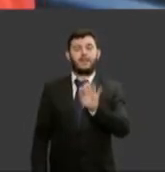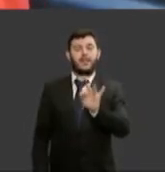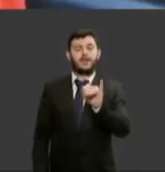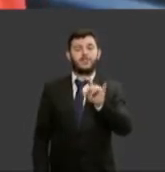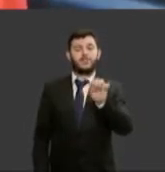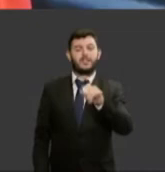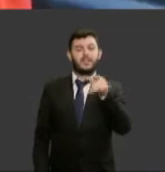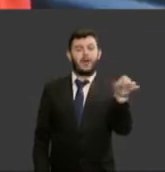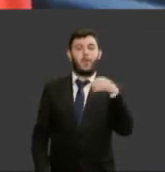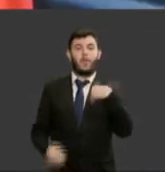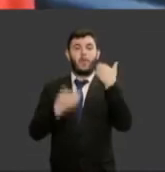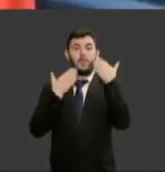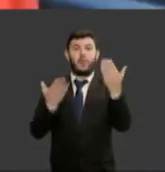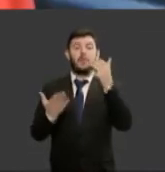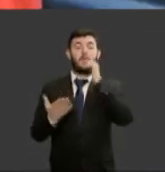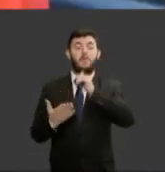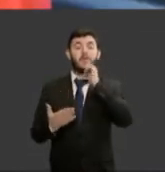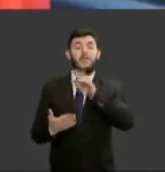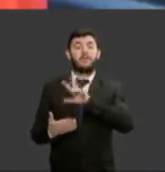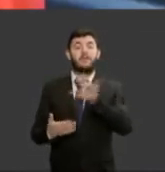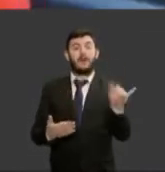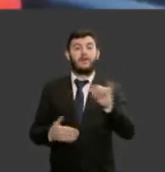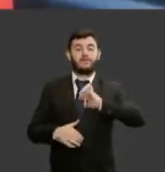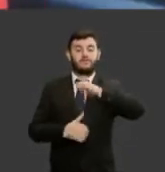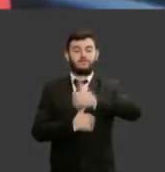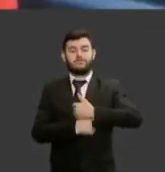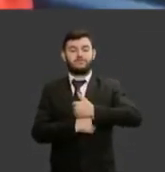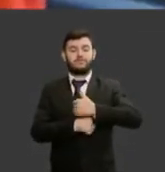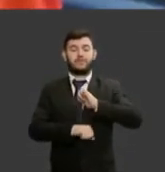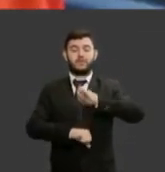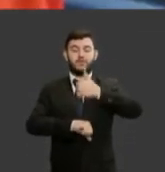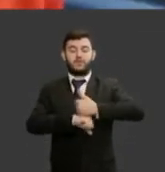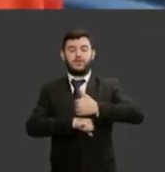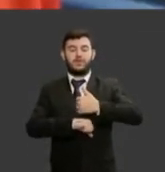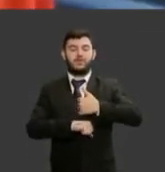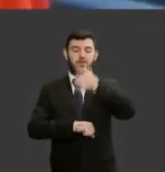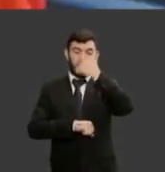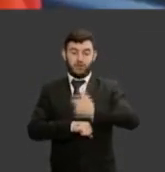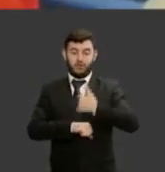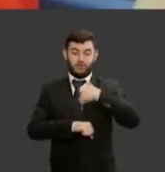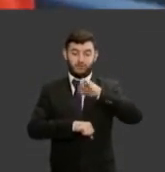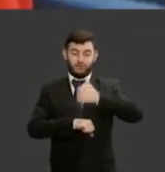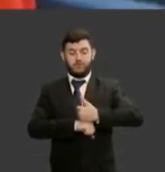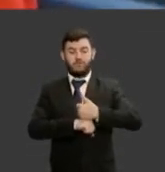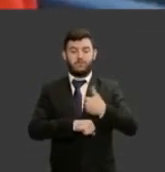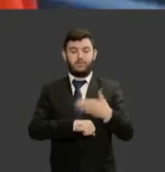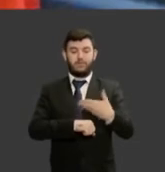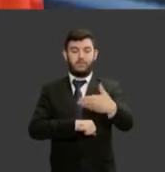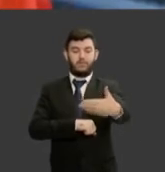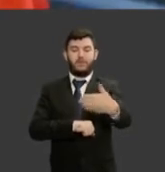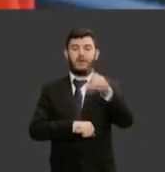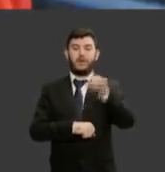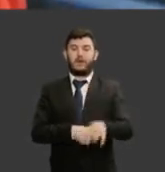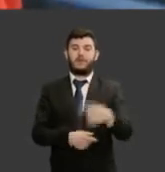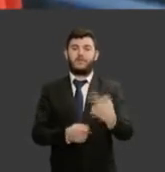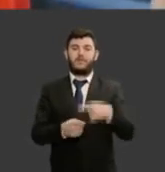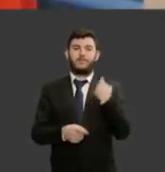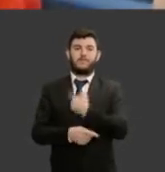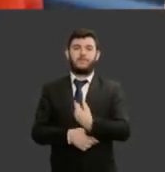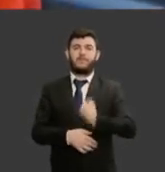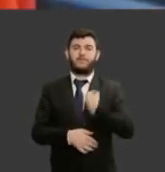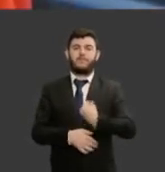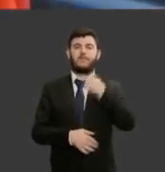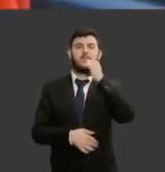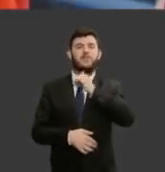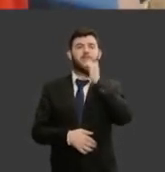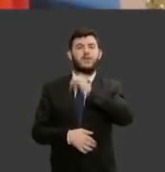antecederam nessa nossa história digo que nós somos herdeiras de um legado de mulheres guerreiras que deram a sua vida a